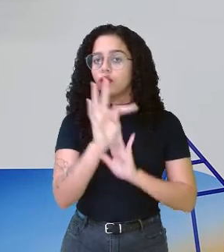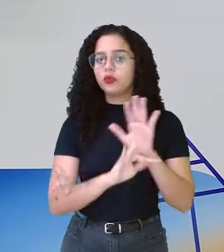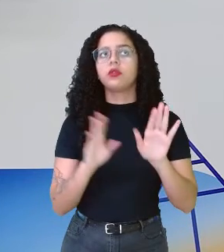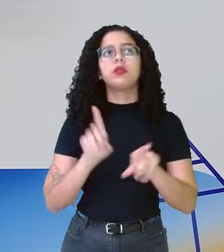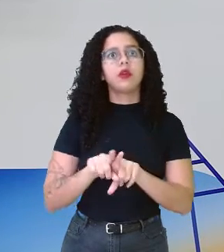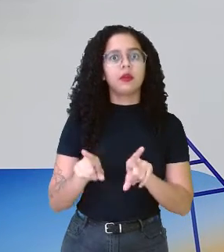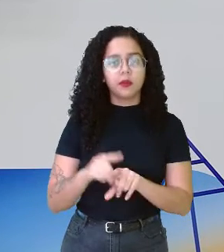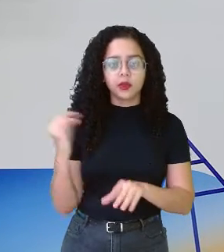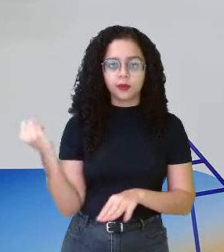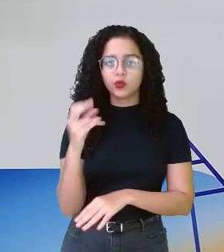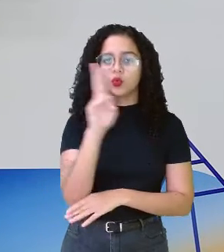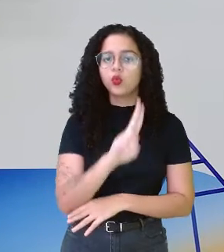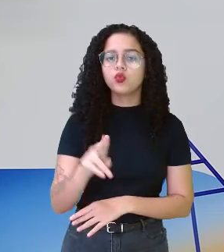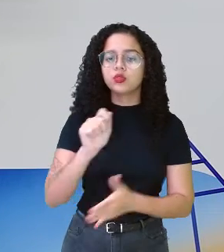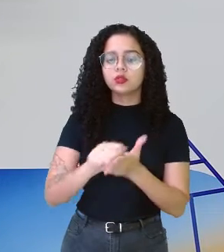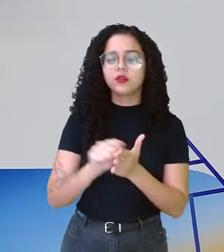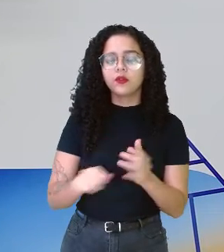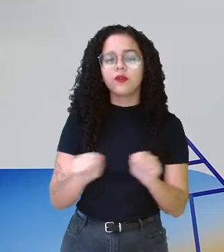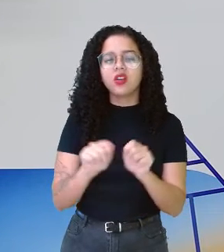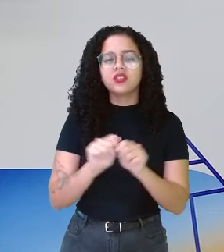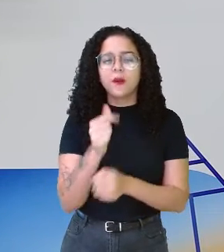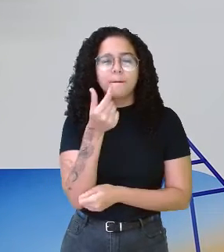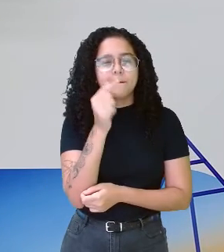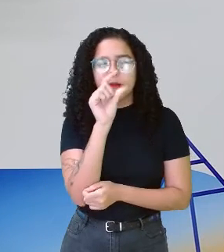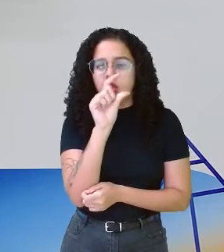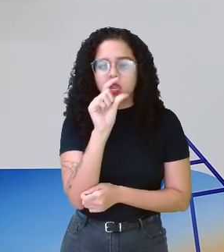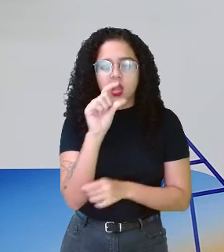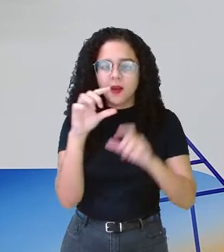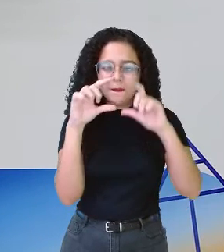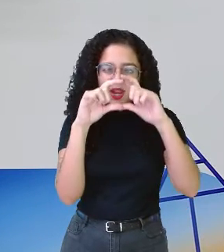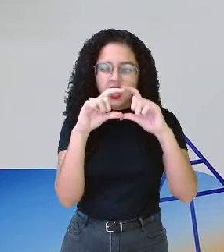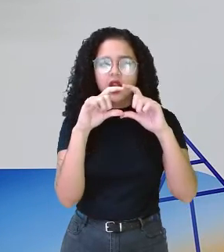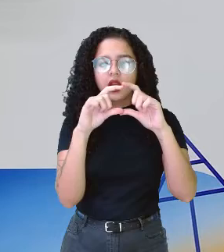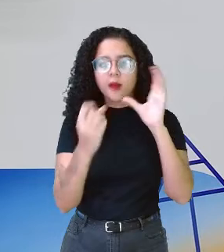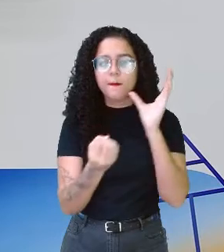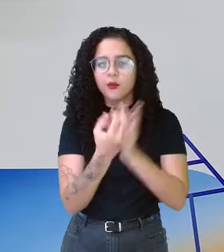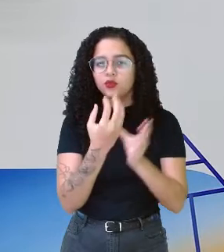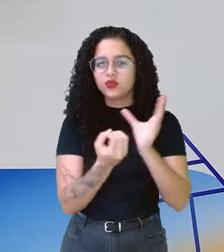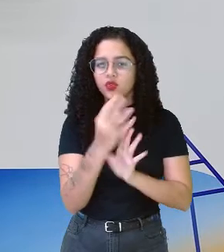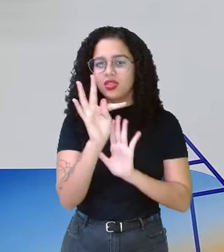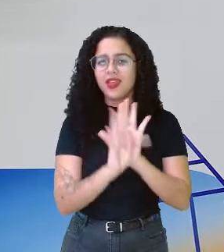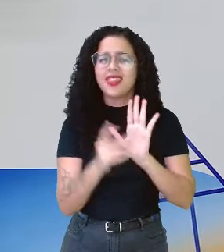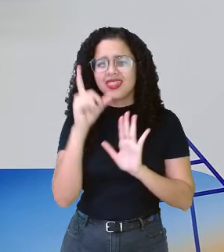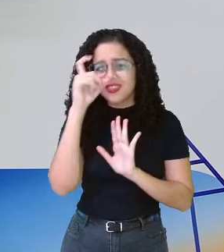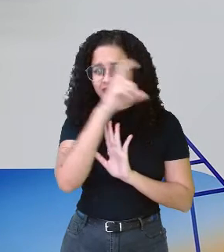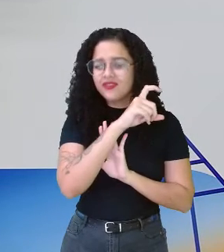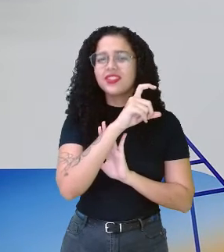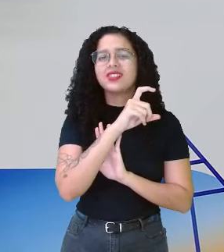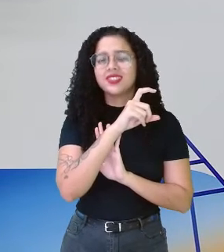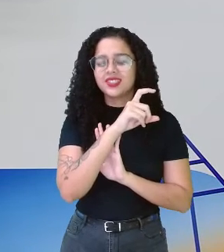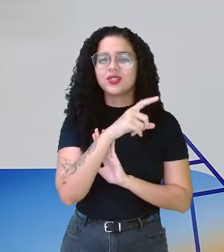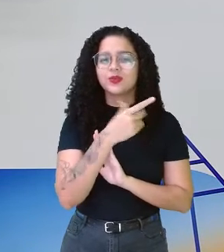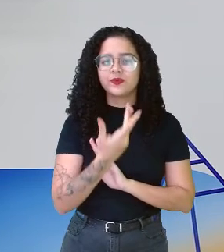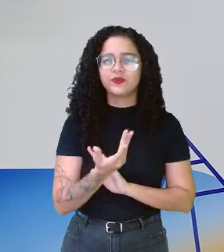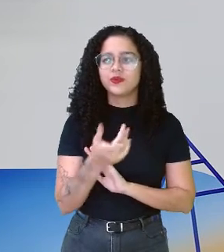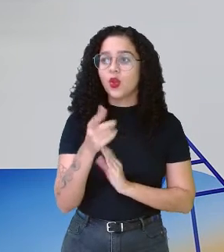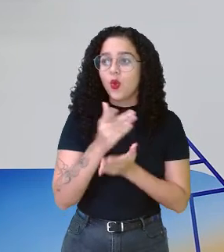escrita, fazendo pequenas produções textuais. Vai ser difícil você,